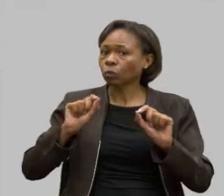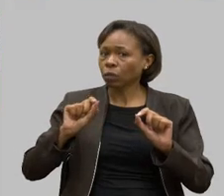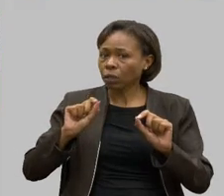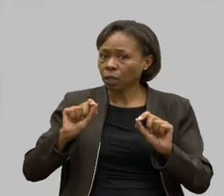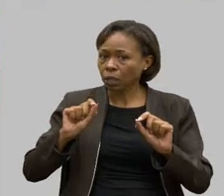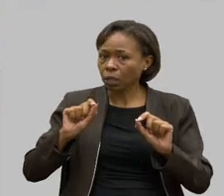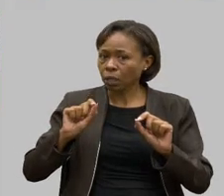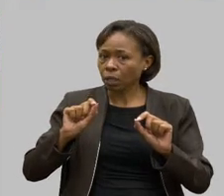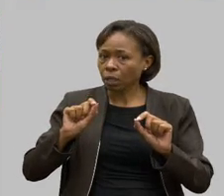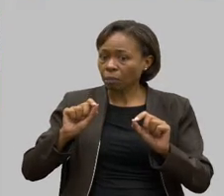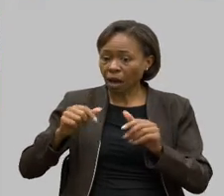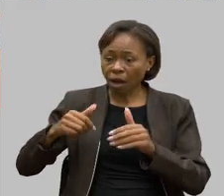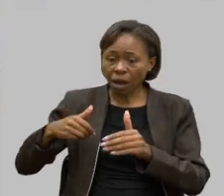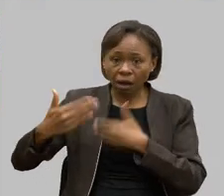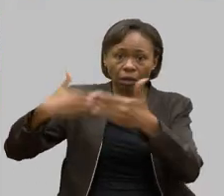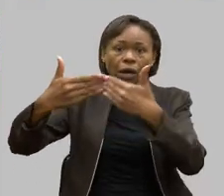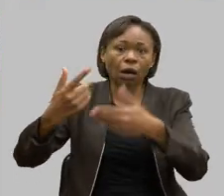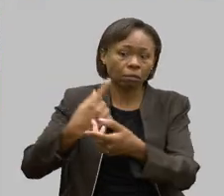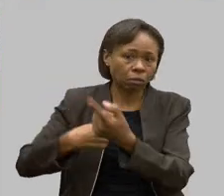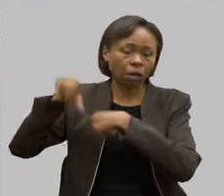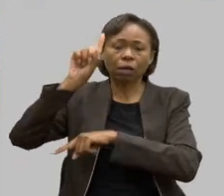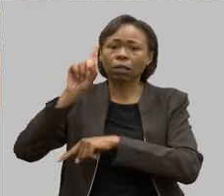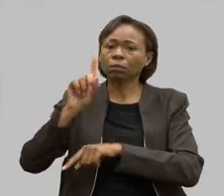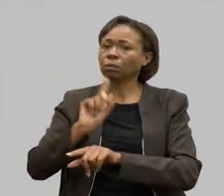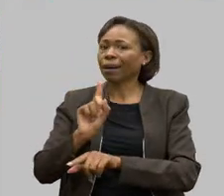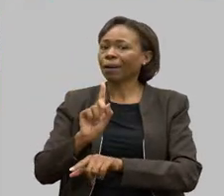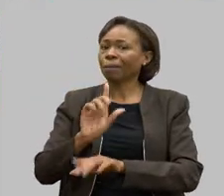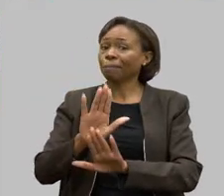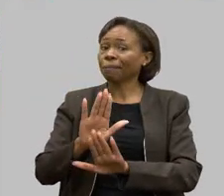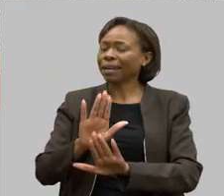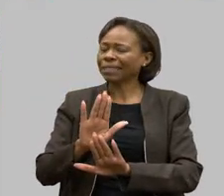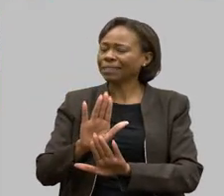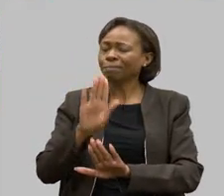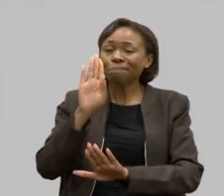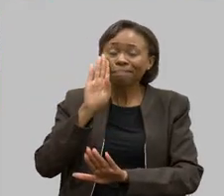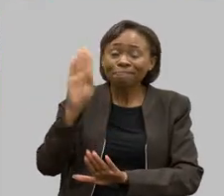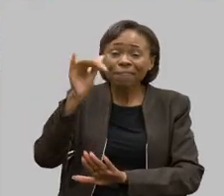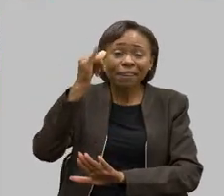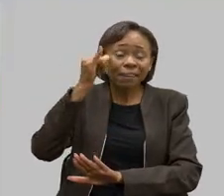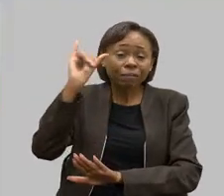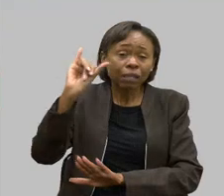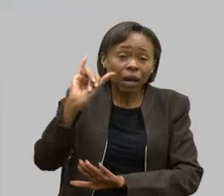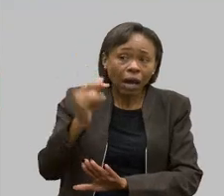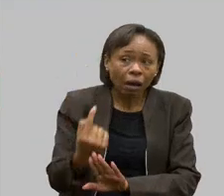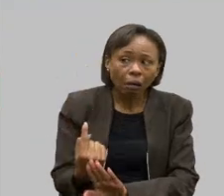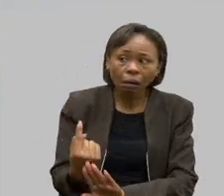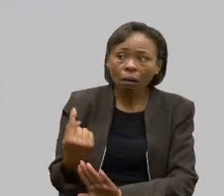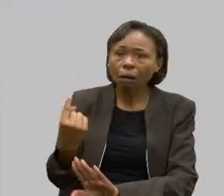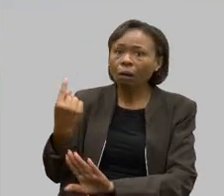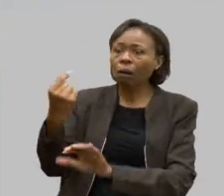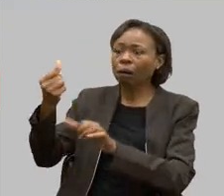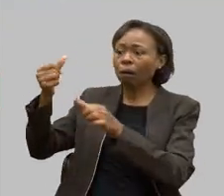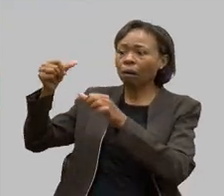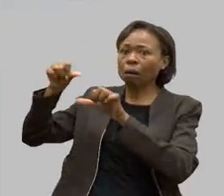avançar, mas para evitar que o que nós avançamos seja... Volte atrás.